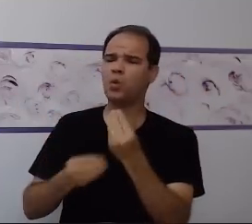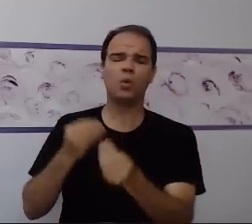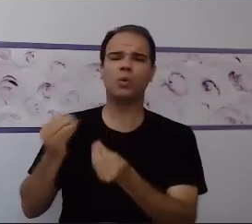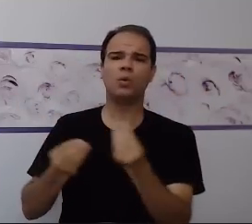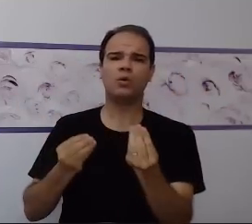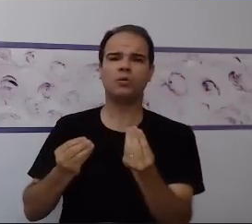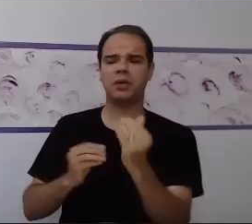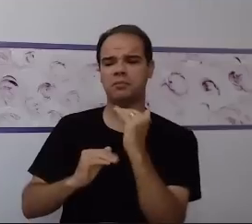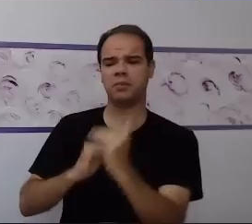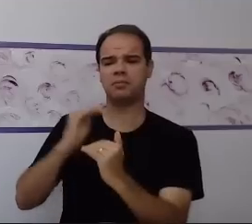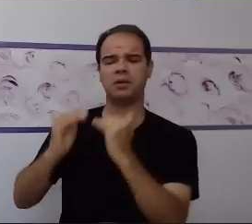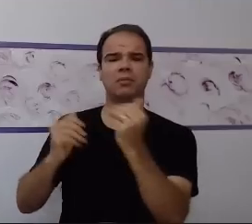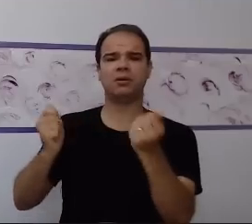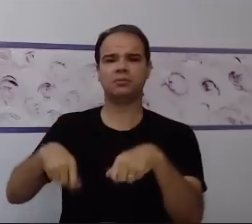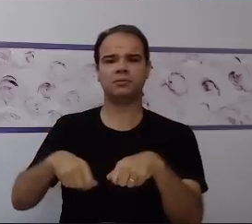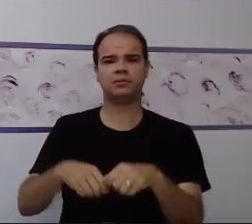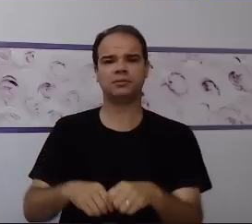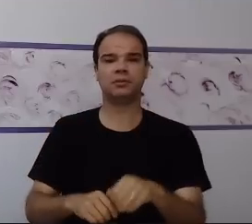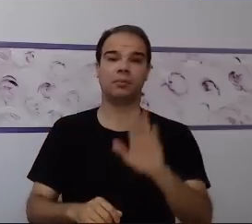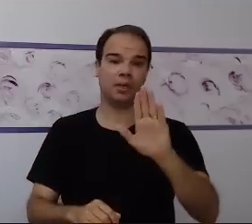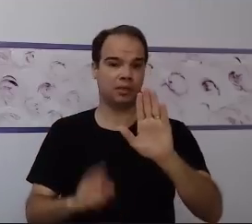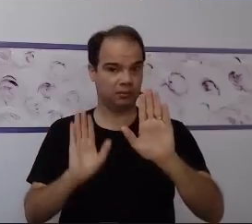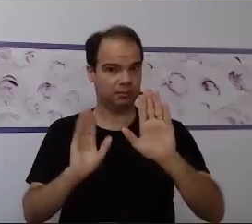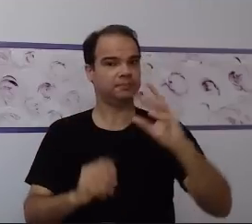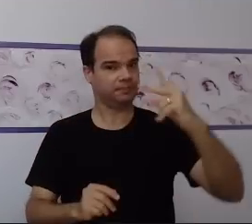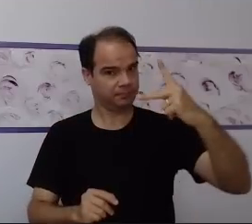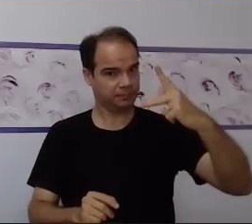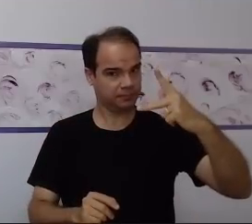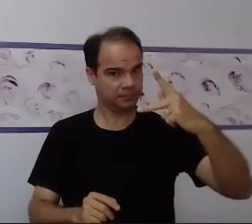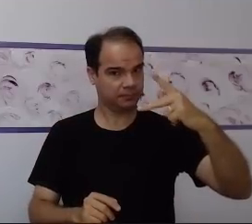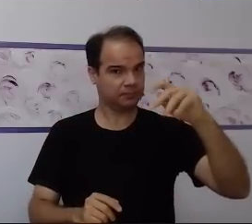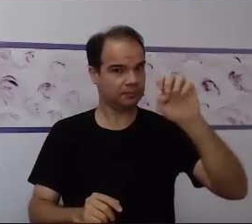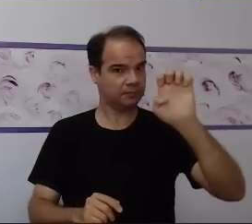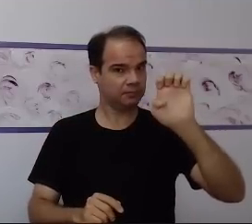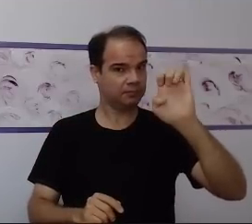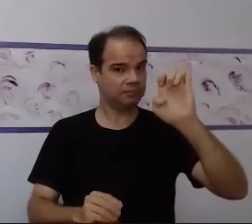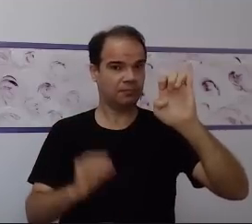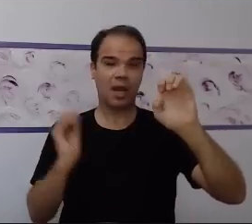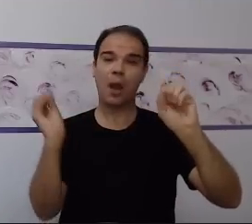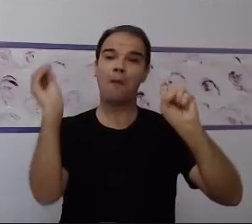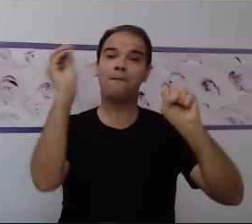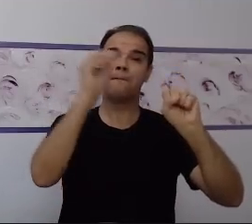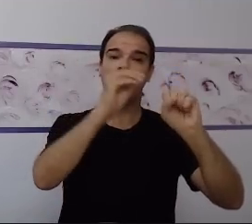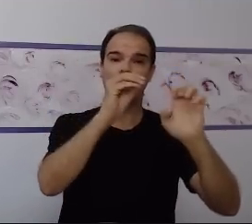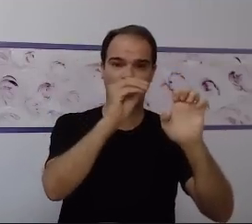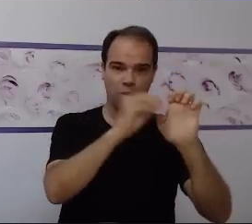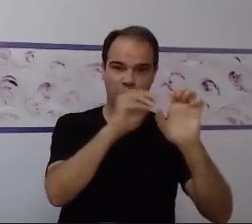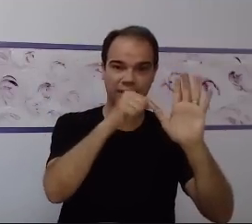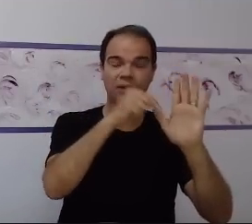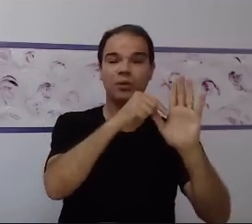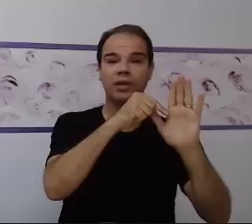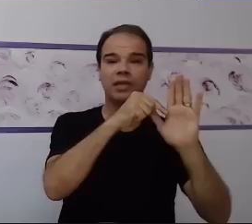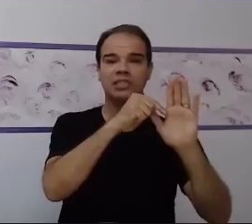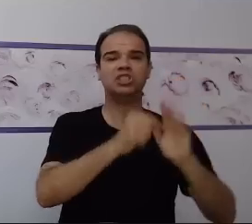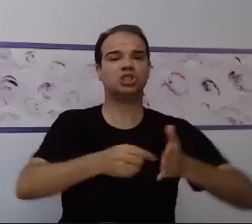quando você realiza o PEI, você já diz que aquelas metas